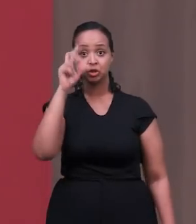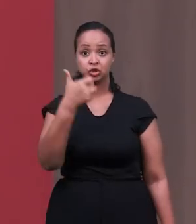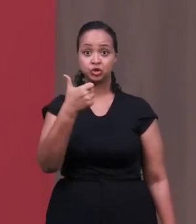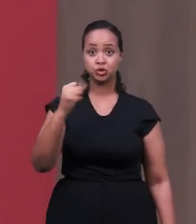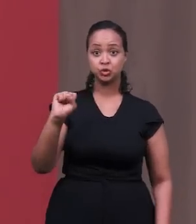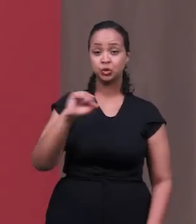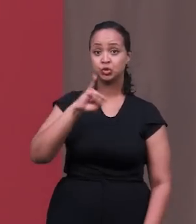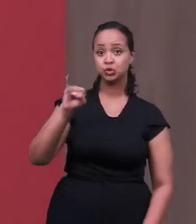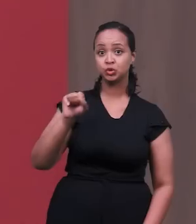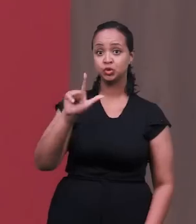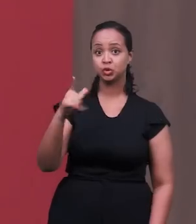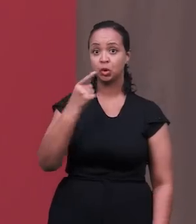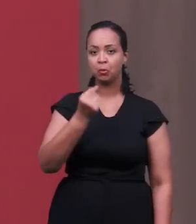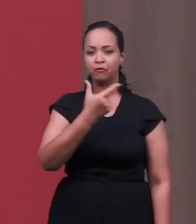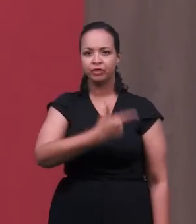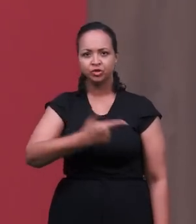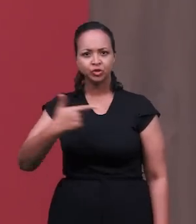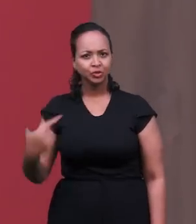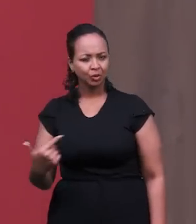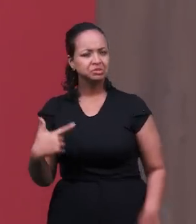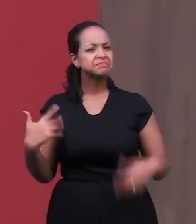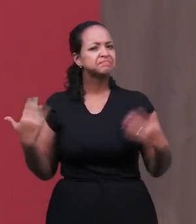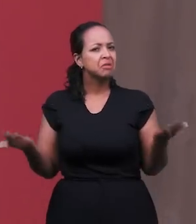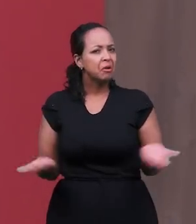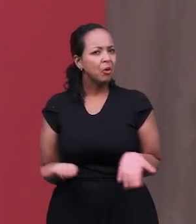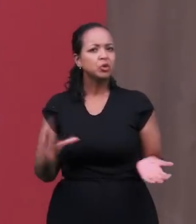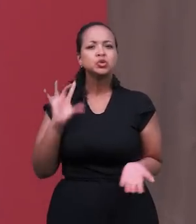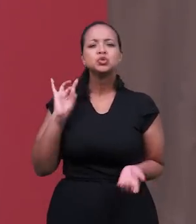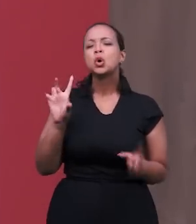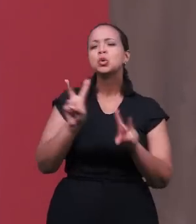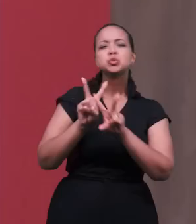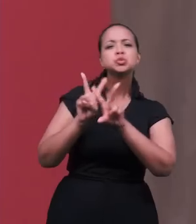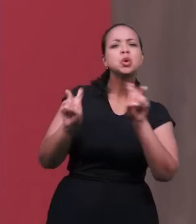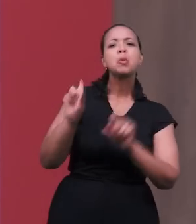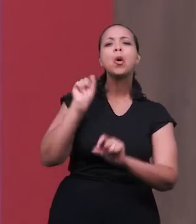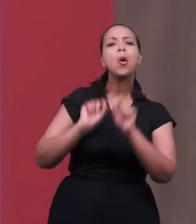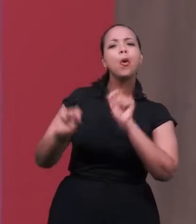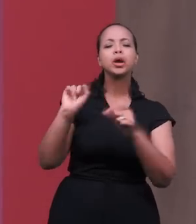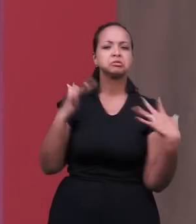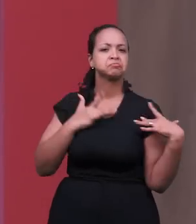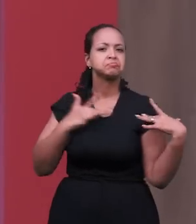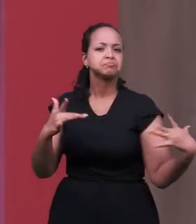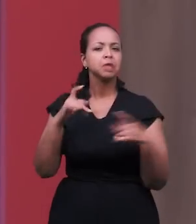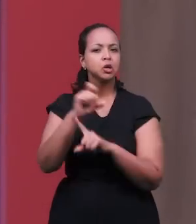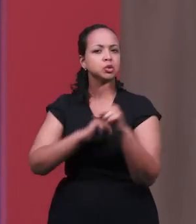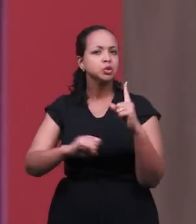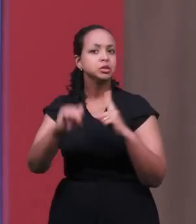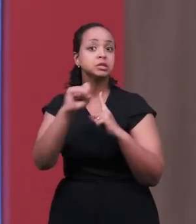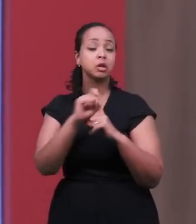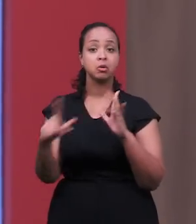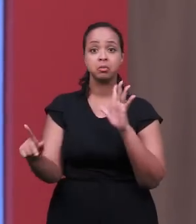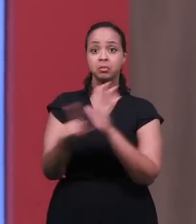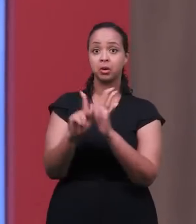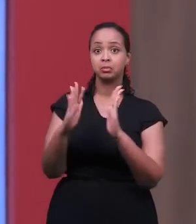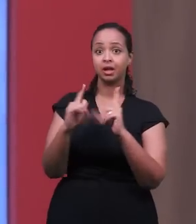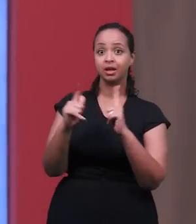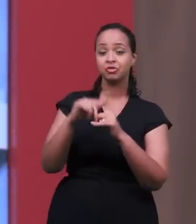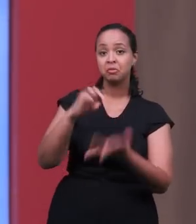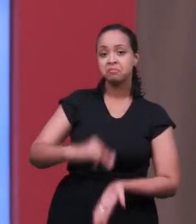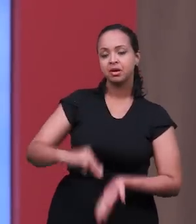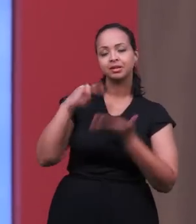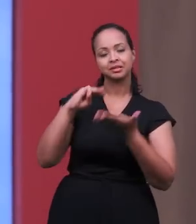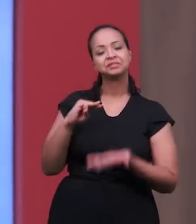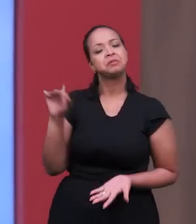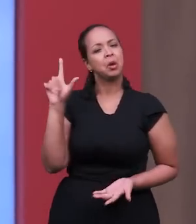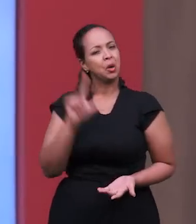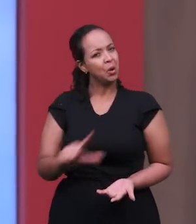18 de julho de 2022, olha, o Manai News será somente sobre o dia de ação social da Igreja Cristã Maranata.